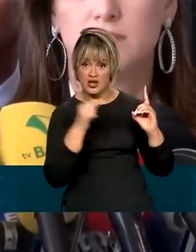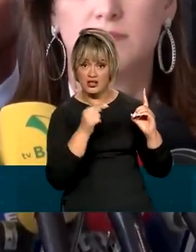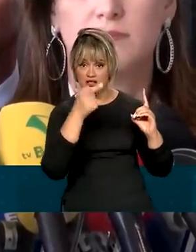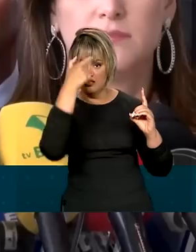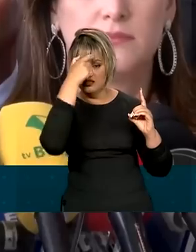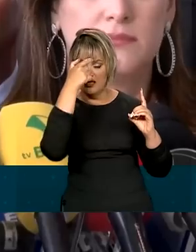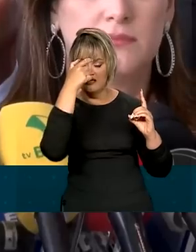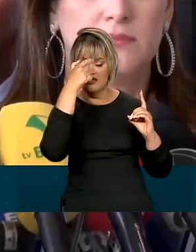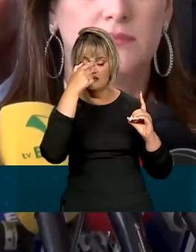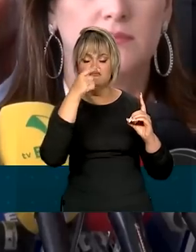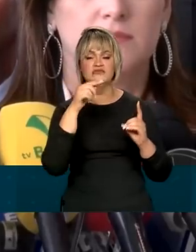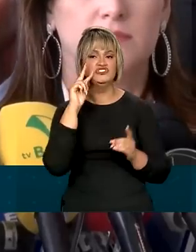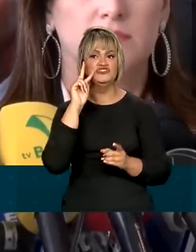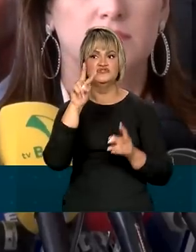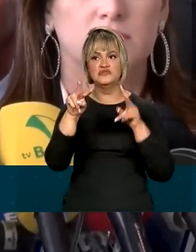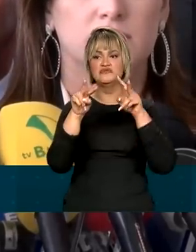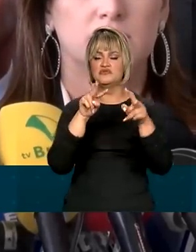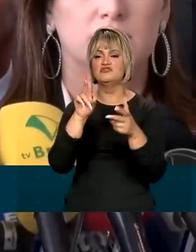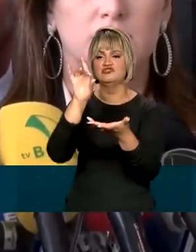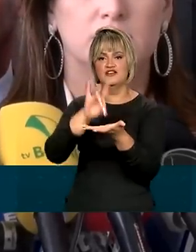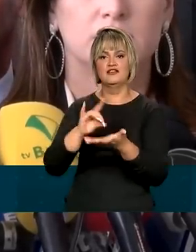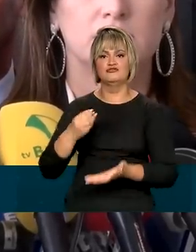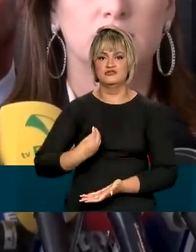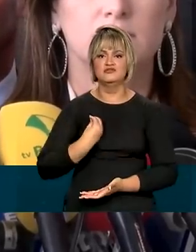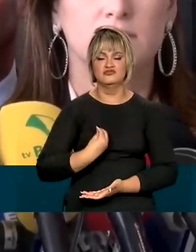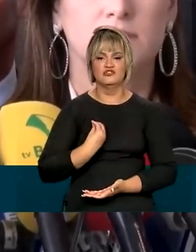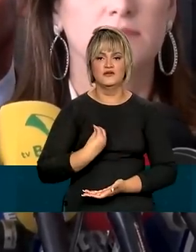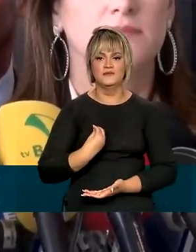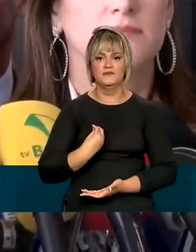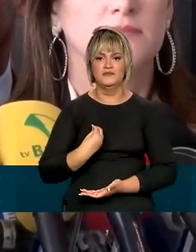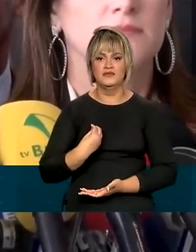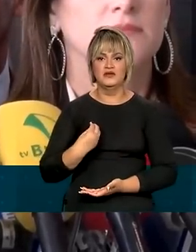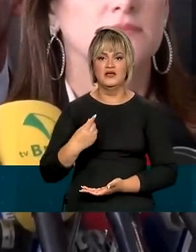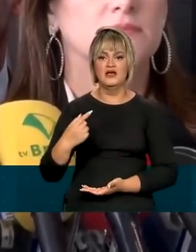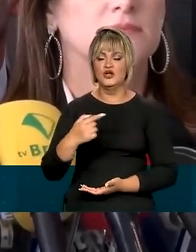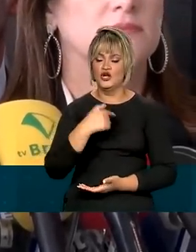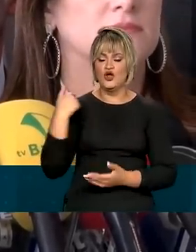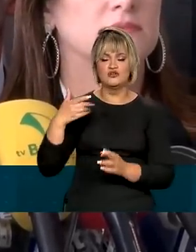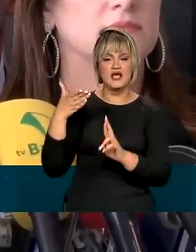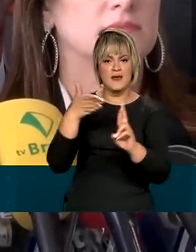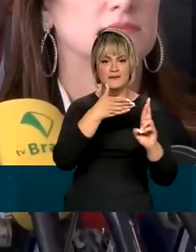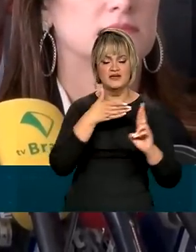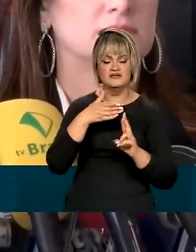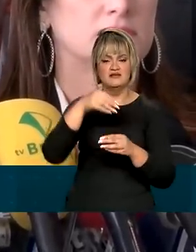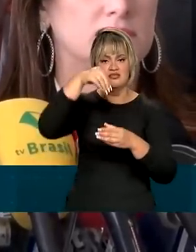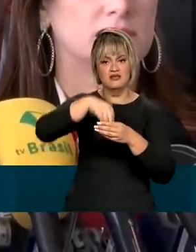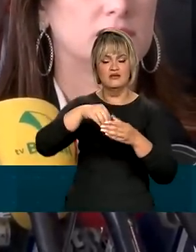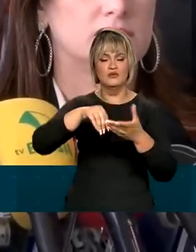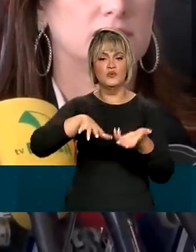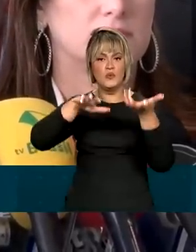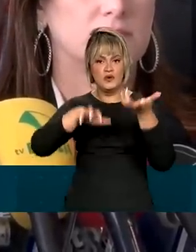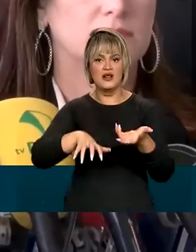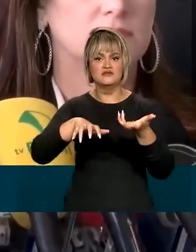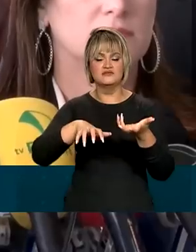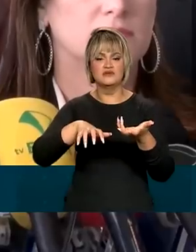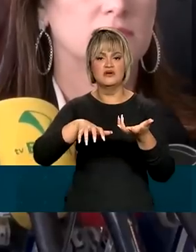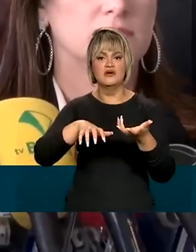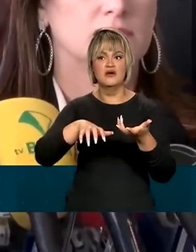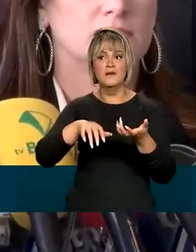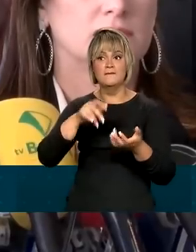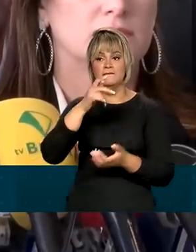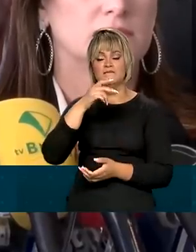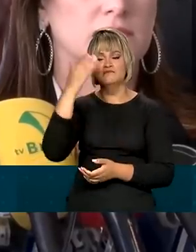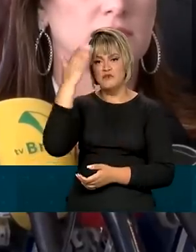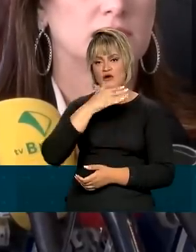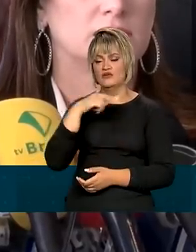em nosso país. Nossa robusta representação no Congresso mostra a força dos nossos